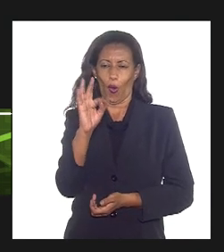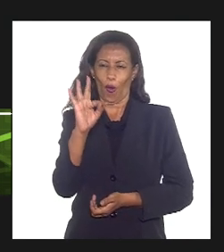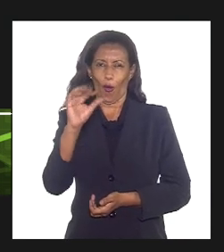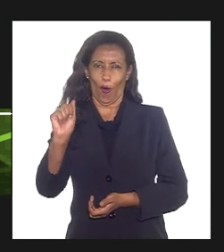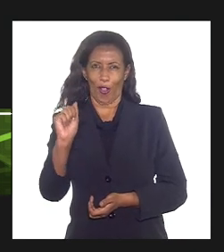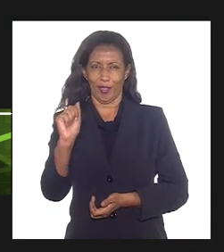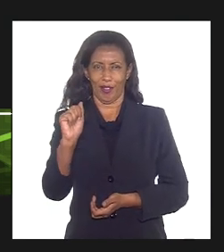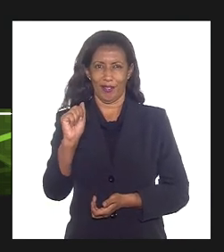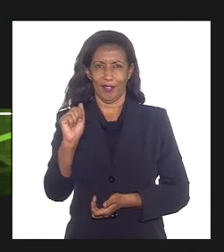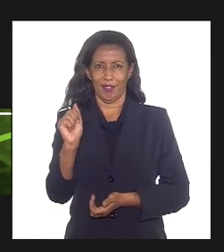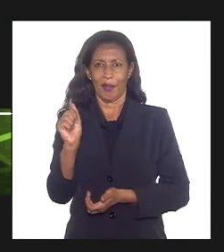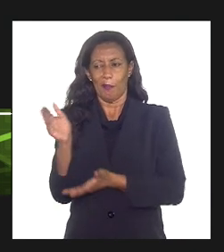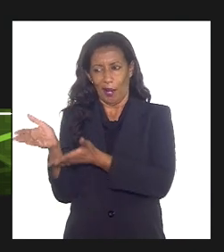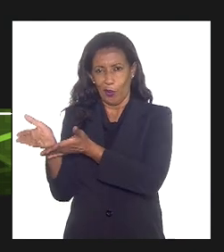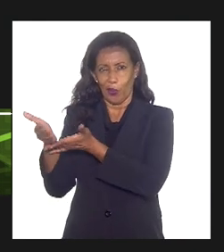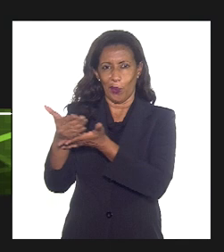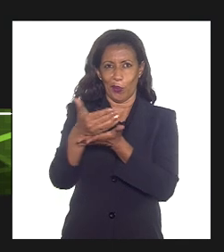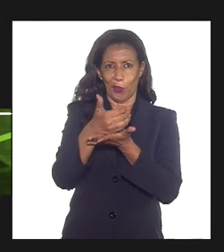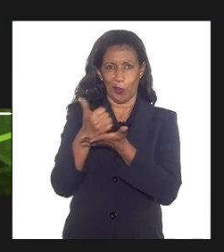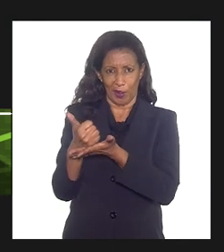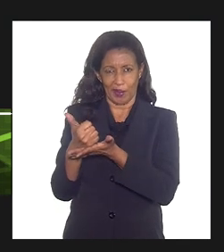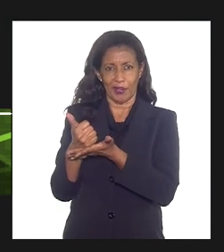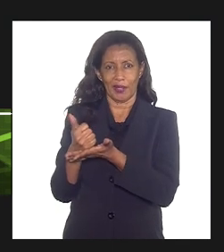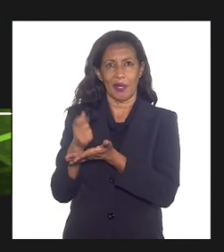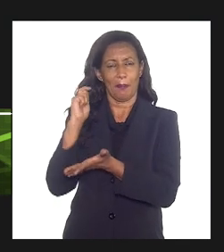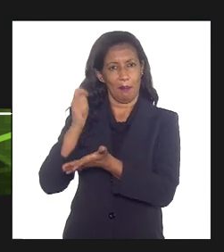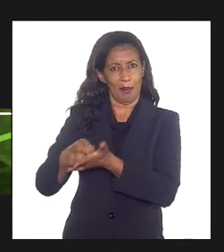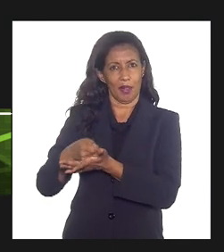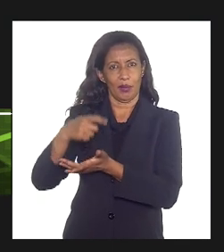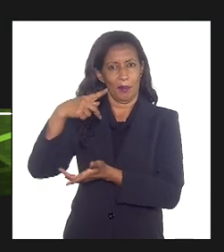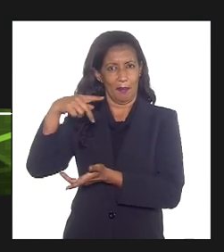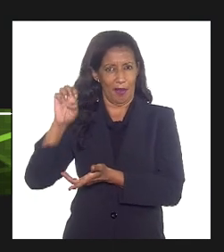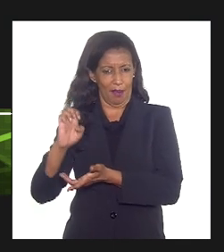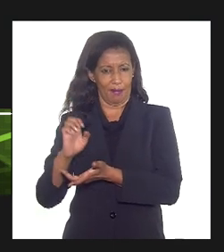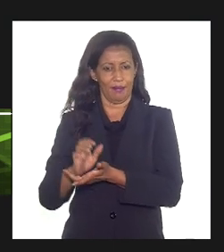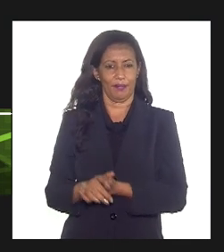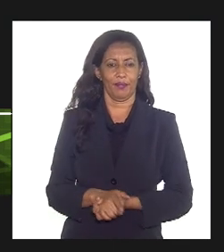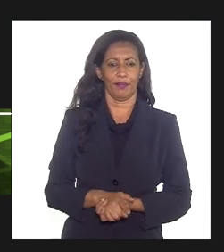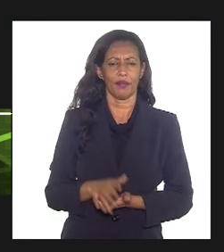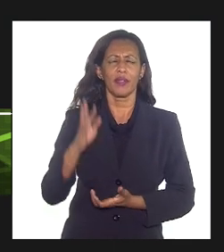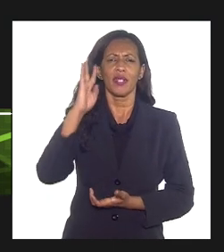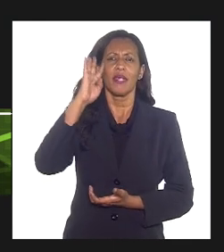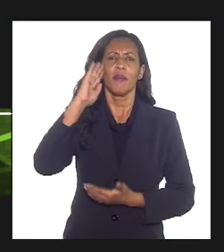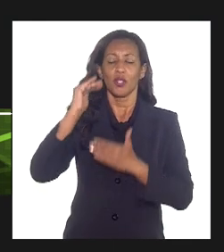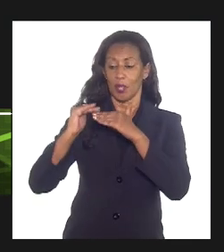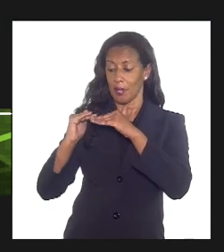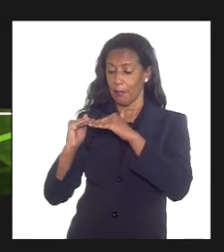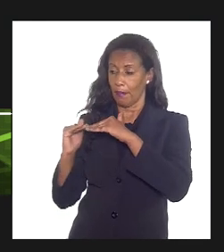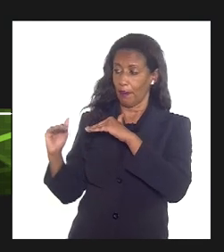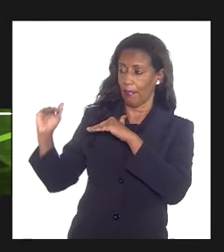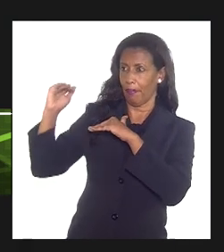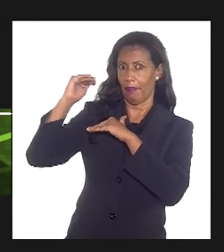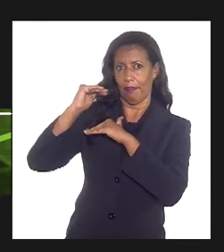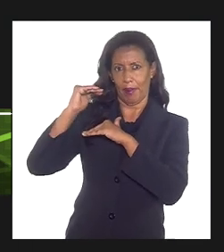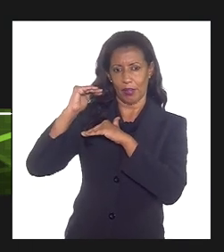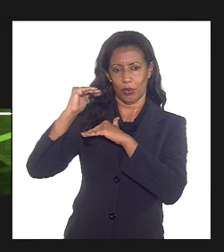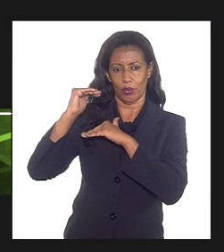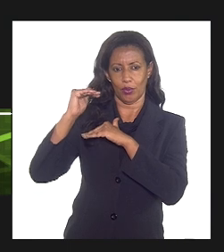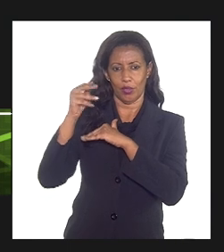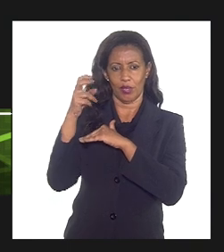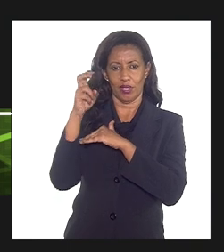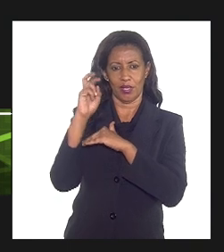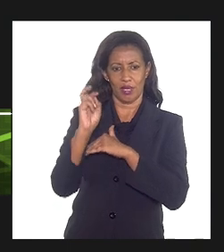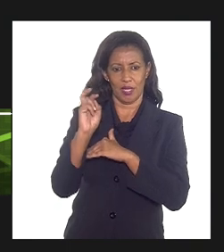para serem absorvidos contra esse campo pagador de pé. Então, imaginando aqui, e extrapolando um câmbio médio de 5 dólares